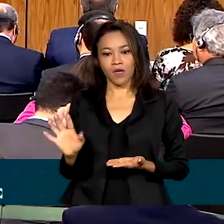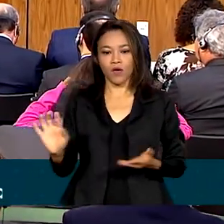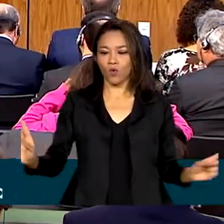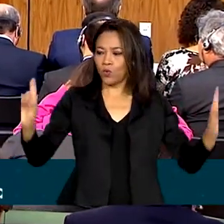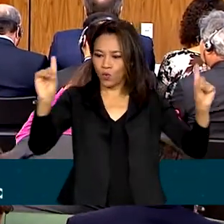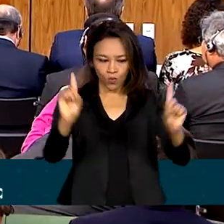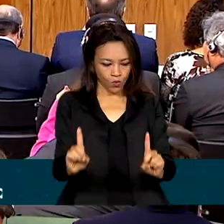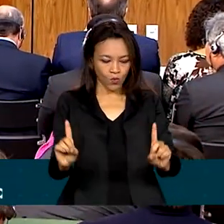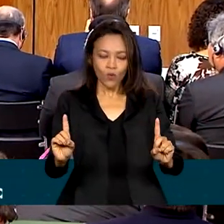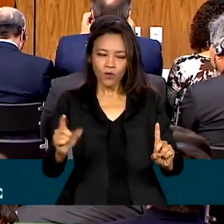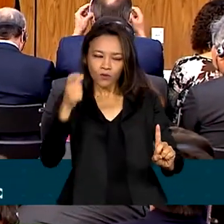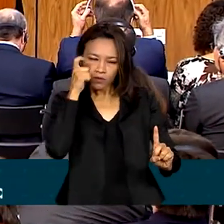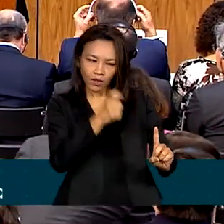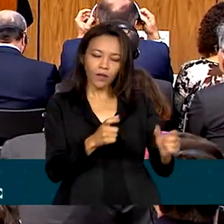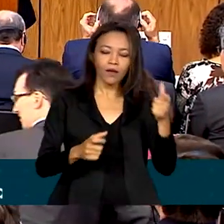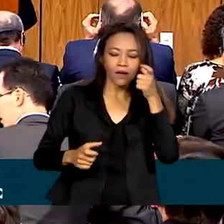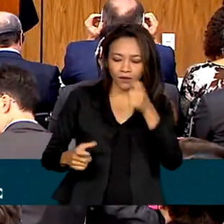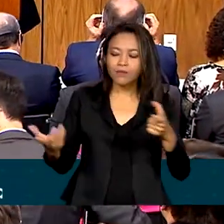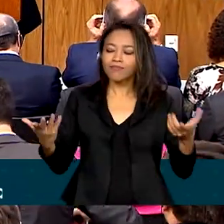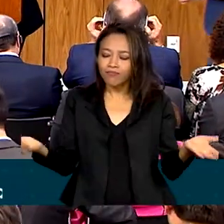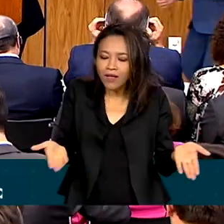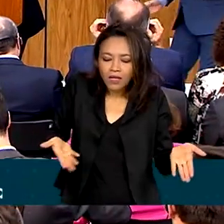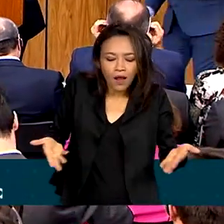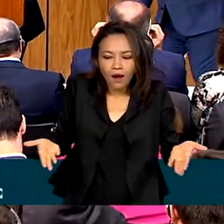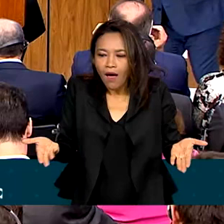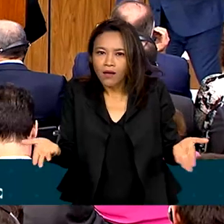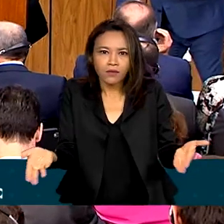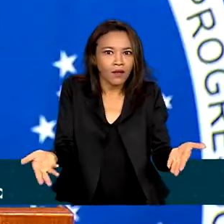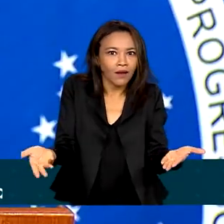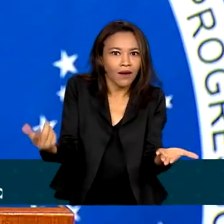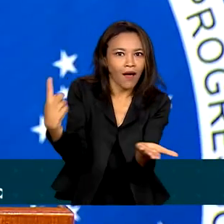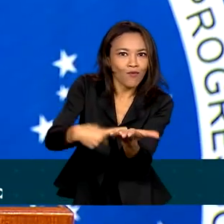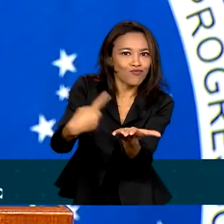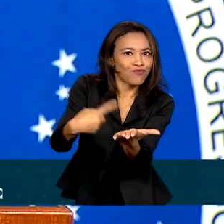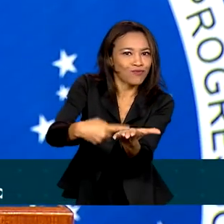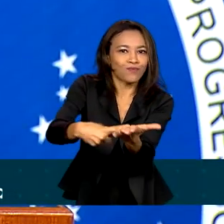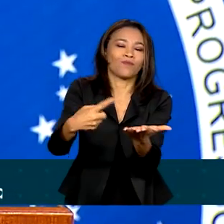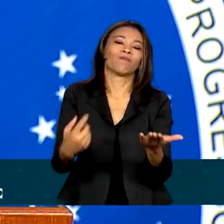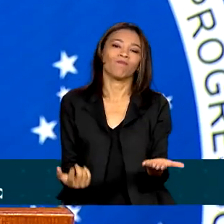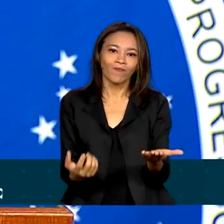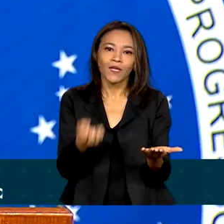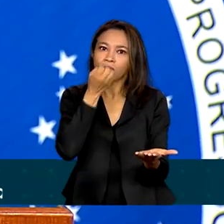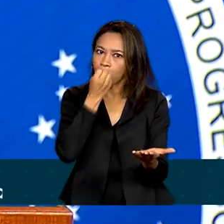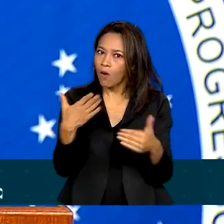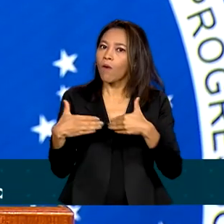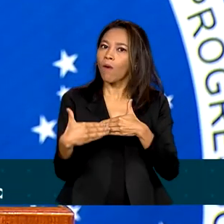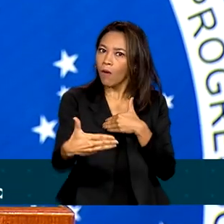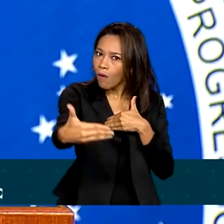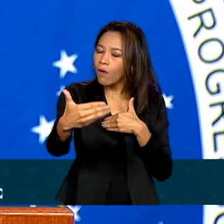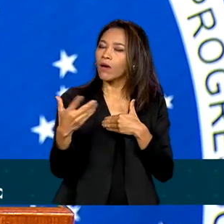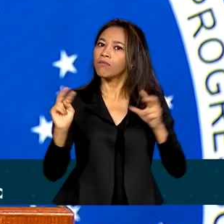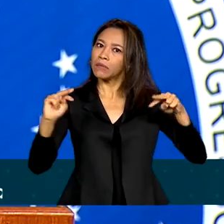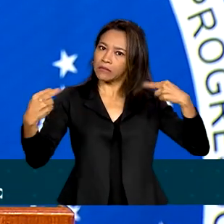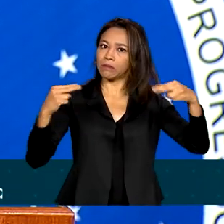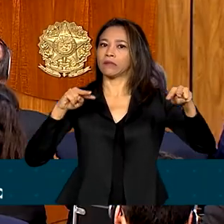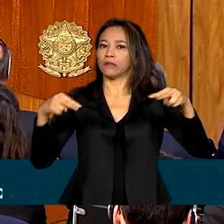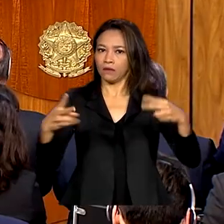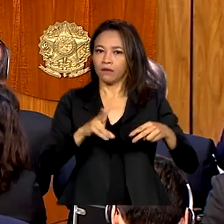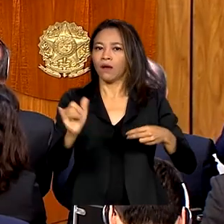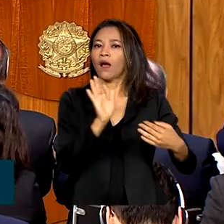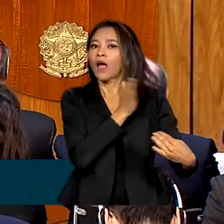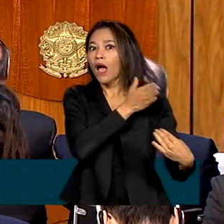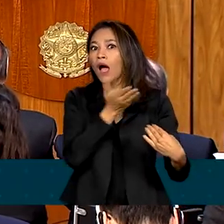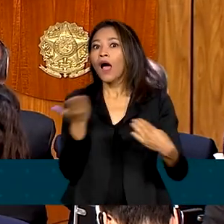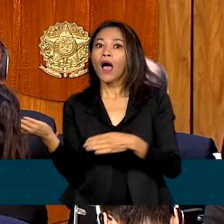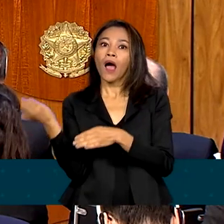países demonstraram a intenção de acelerar as negociações. E as boas perspectivas devem ajudar o país a